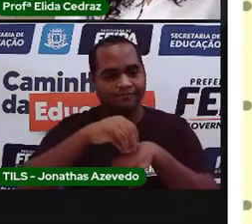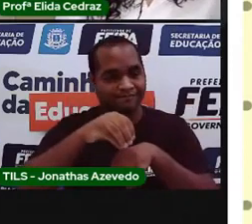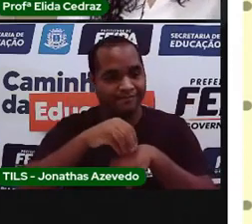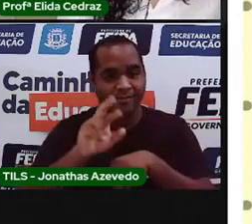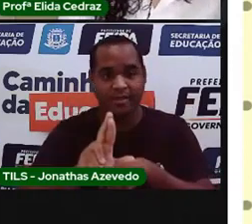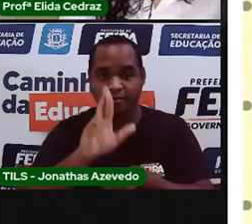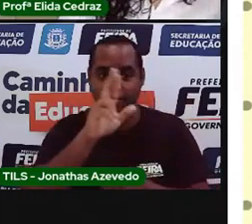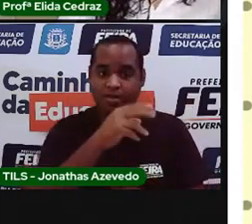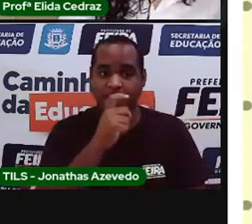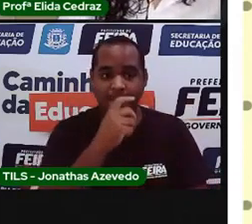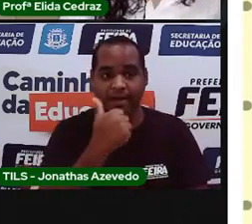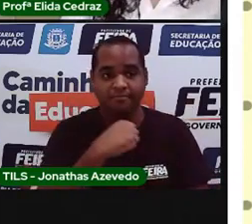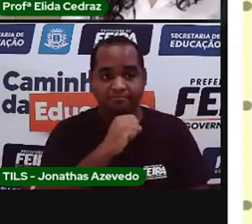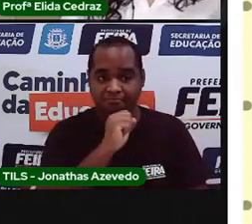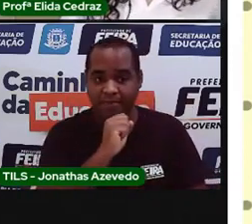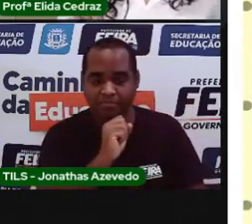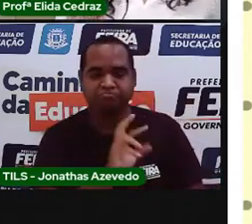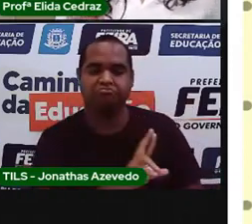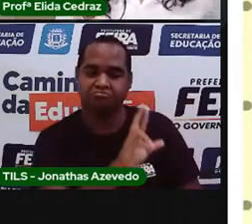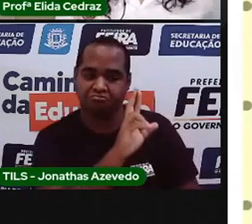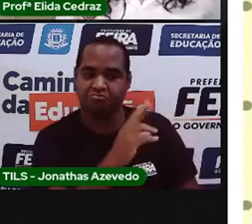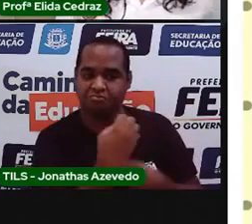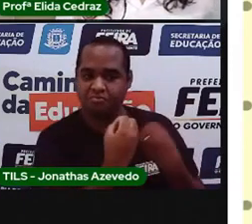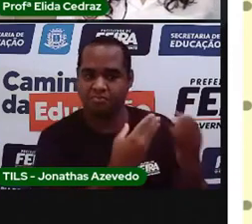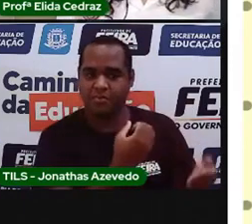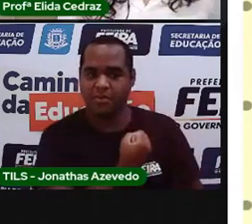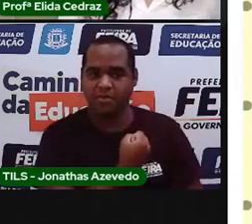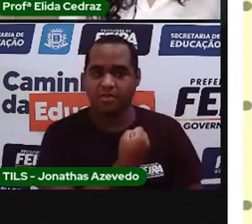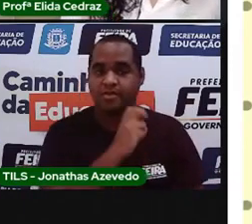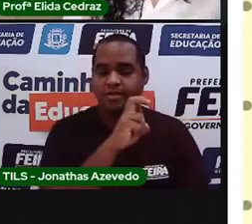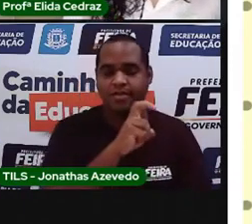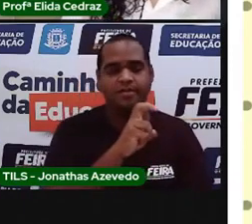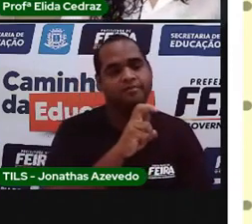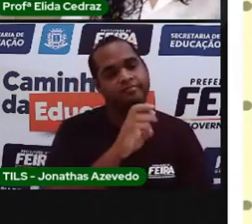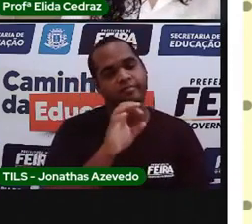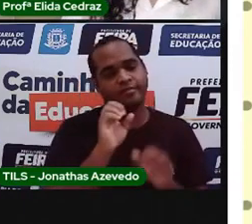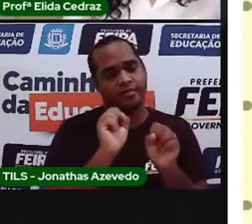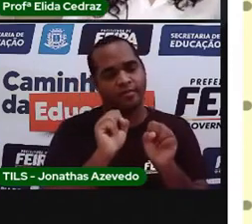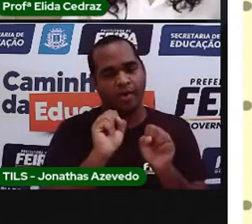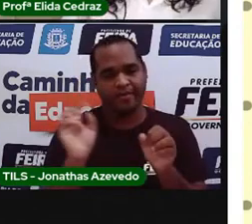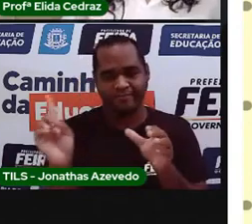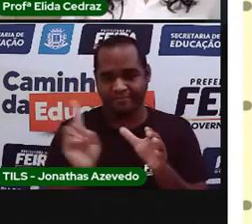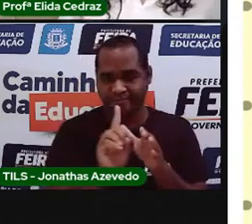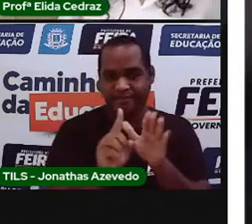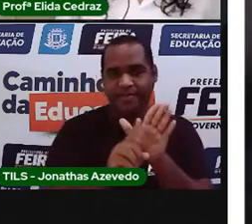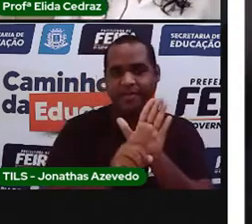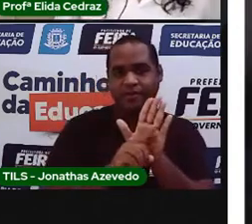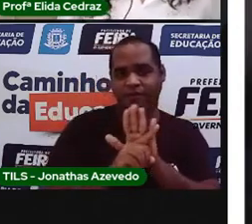recebem na folha 5. Se você tiver dúvida, volta aqui no vídeo.